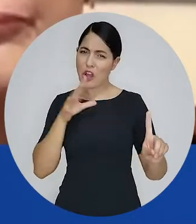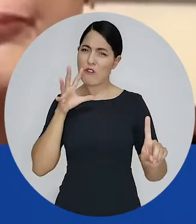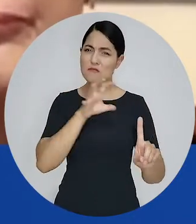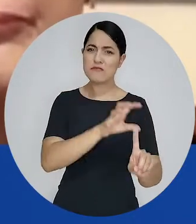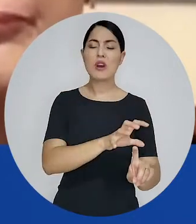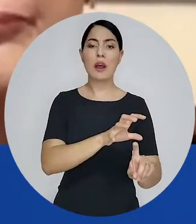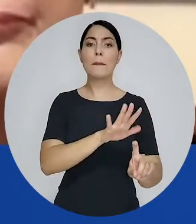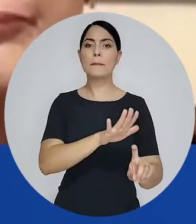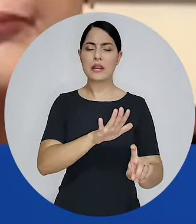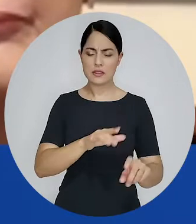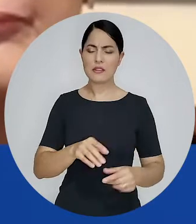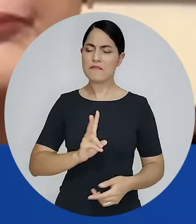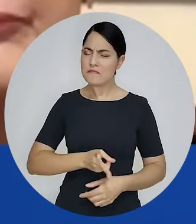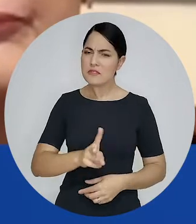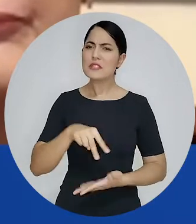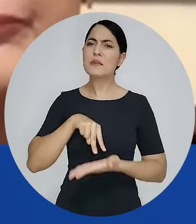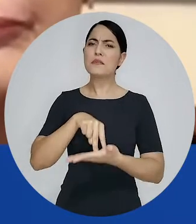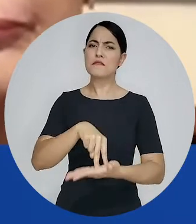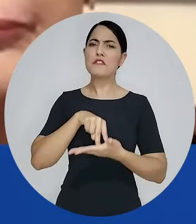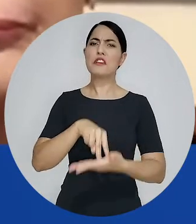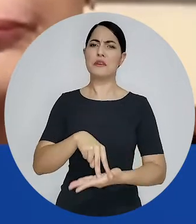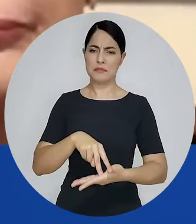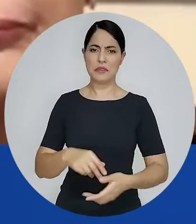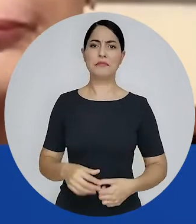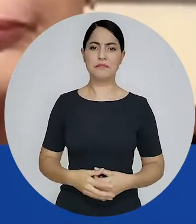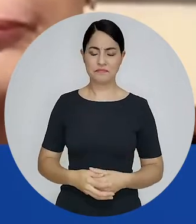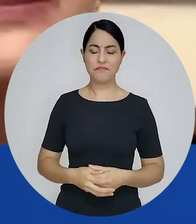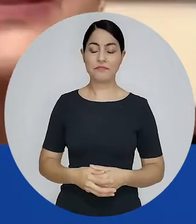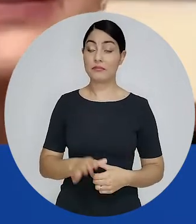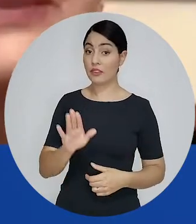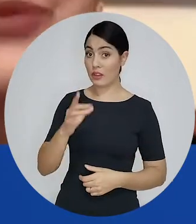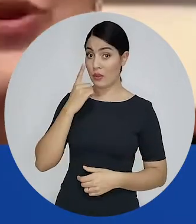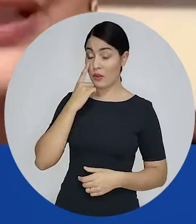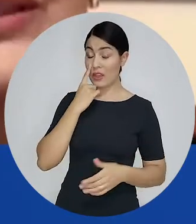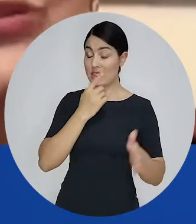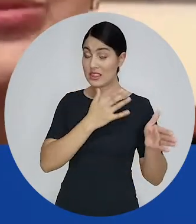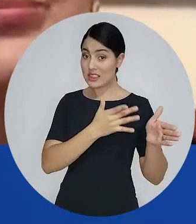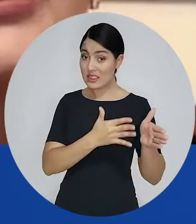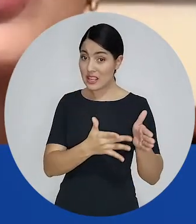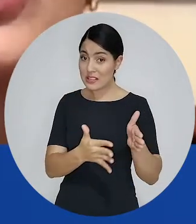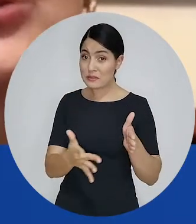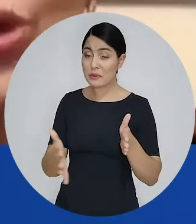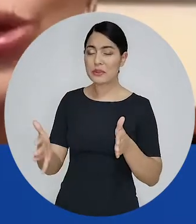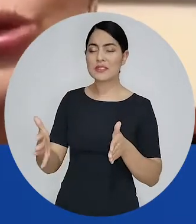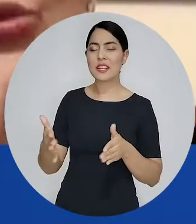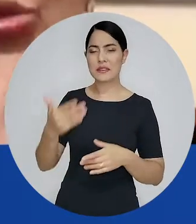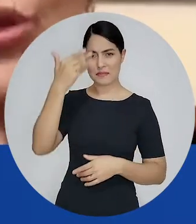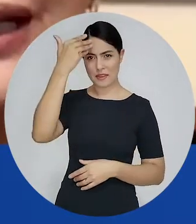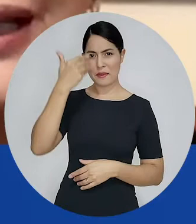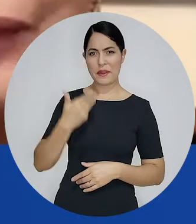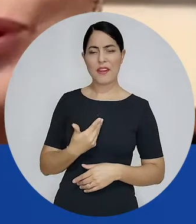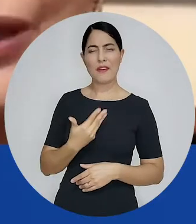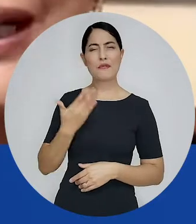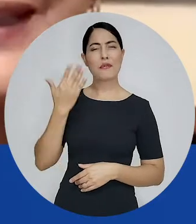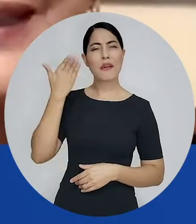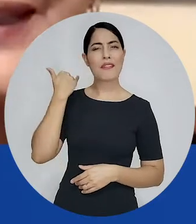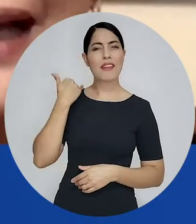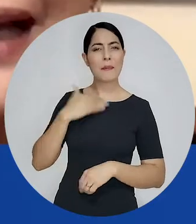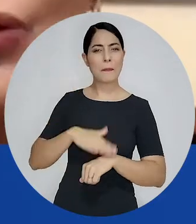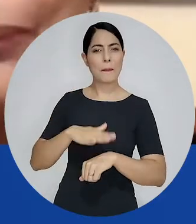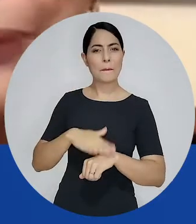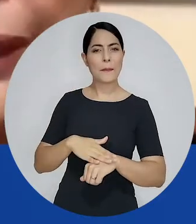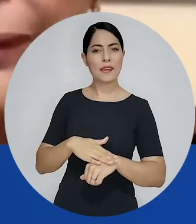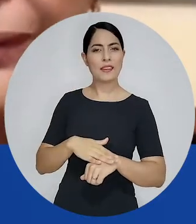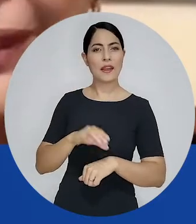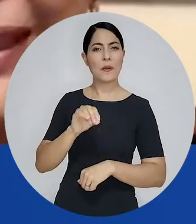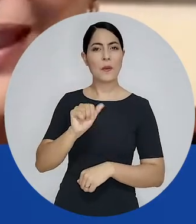erguida, construiu esta carreira que eu comecei aqui a falar. Nesse processo todo, eu sou da época em que